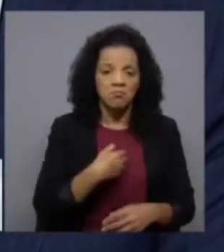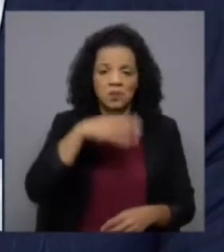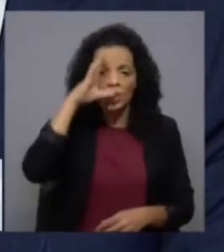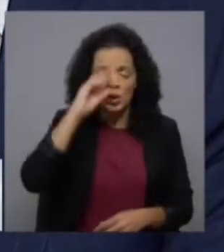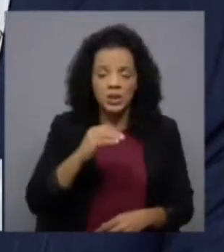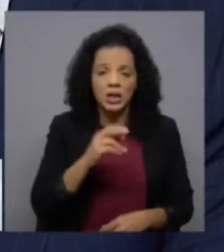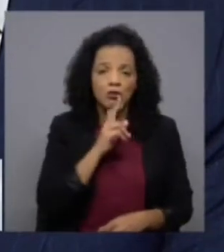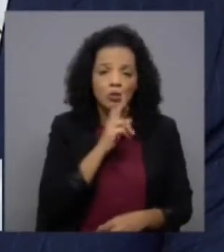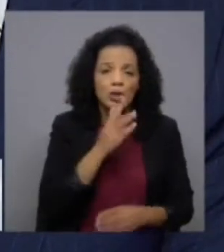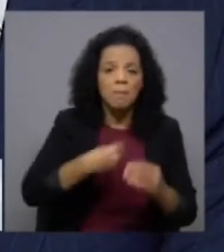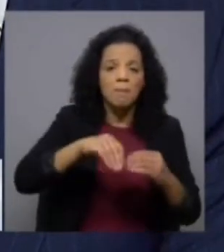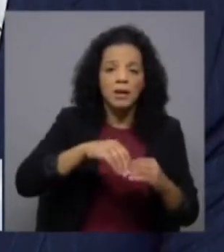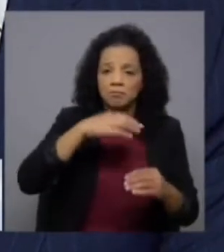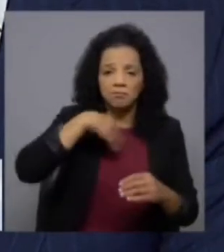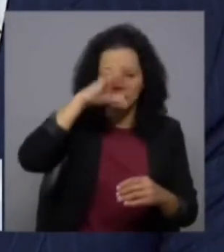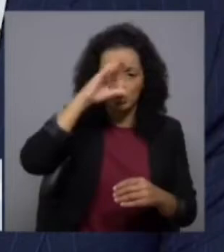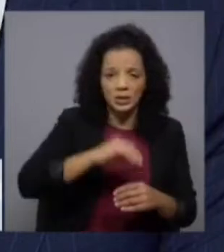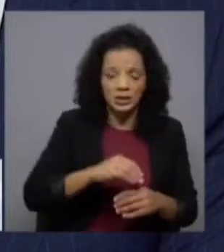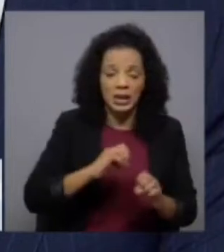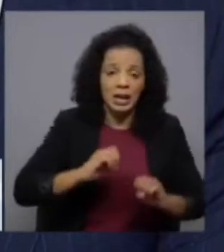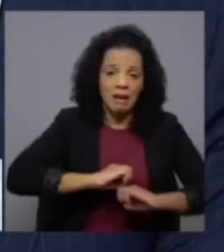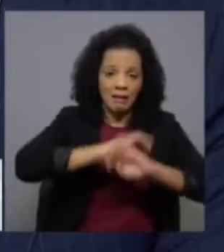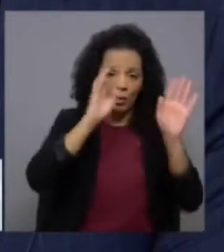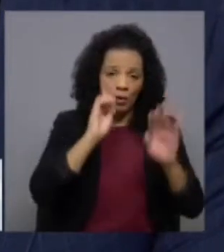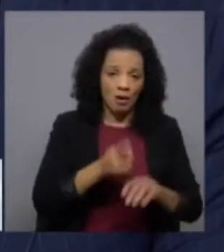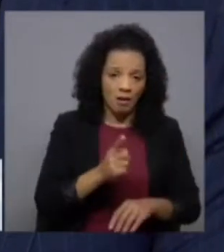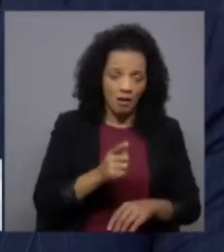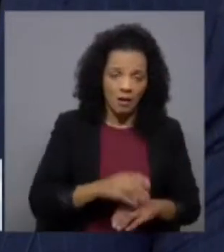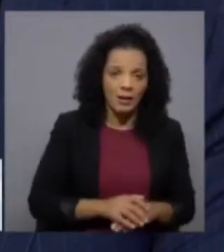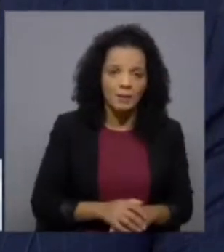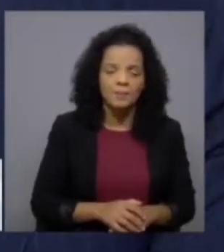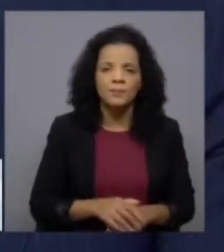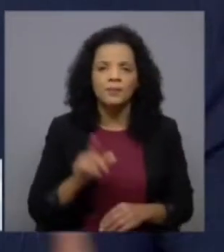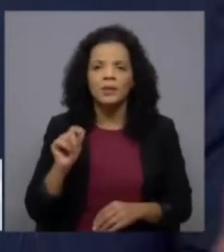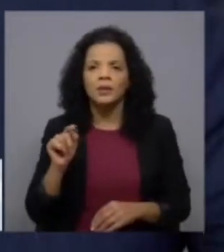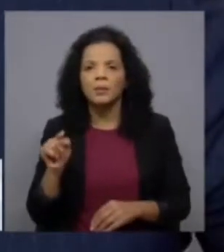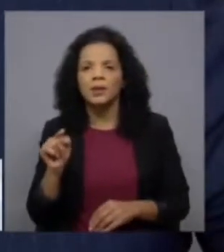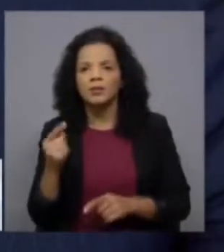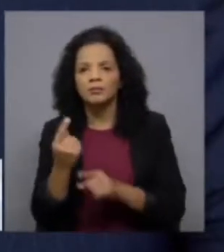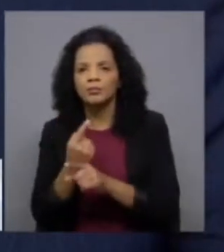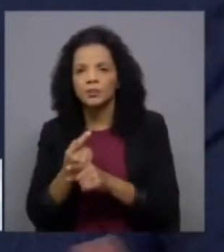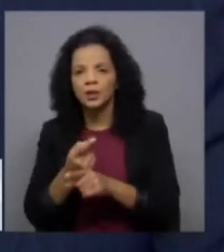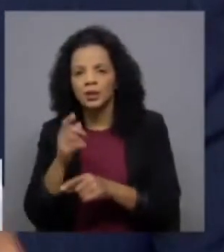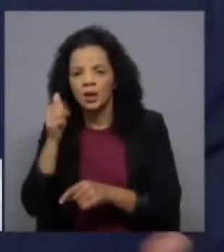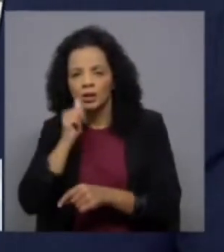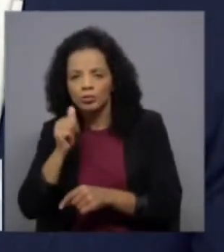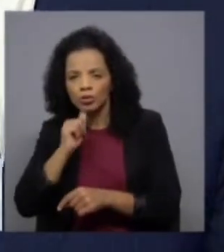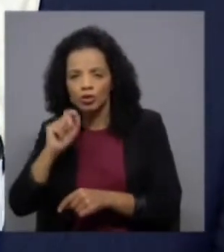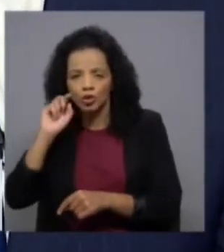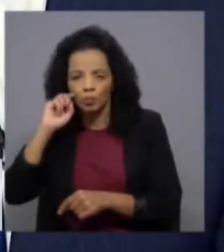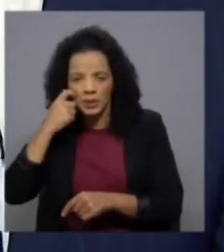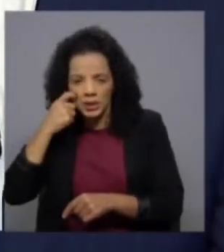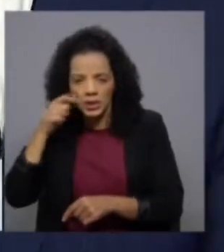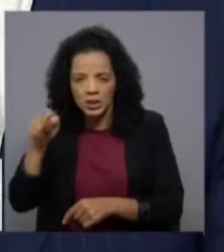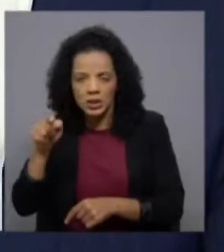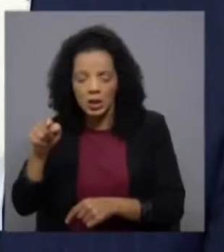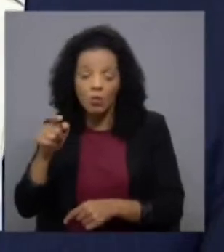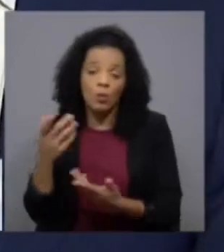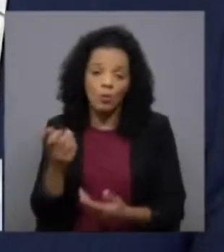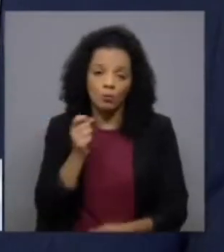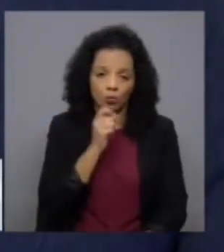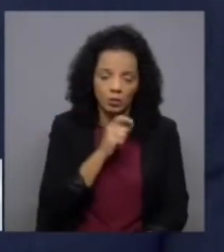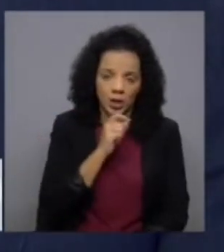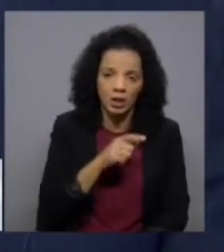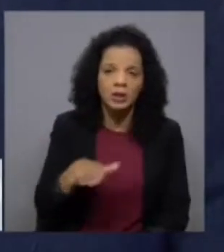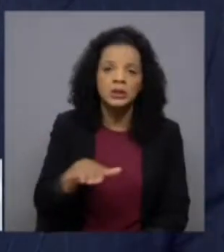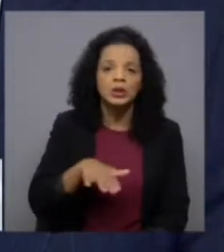o é que é mais respondente não seja o óbvio e é isso e a suspeição ou seja a possibilidade